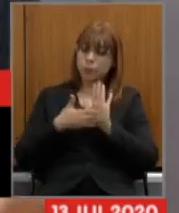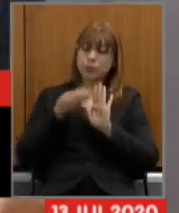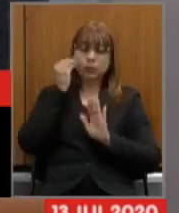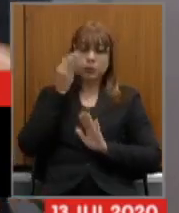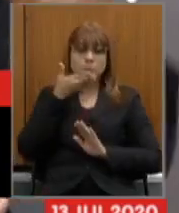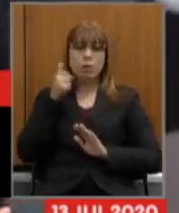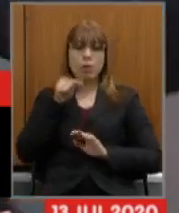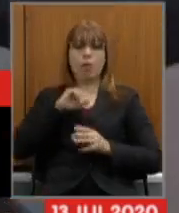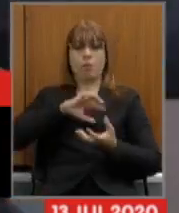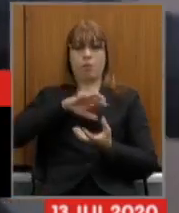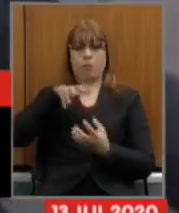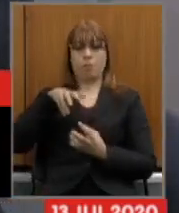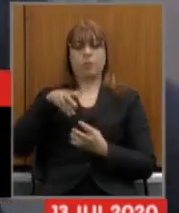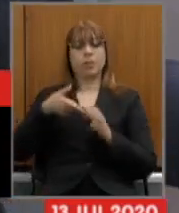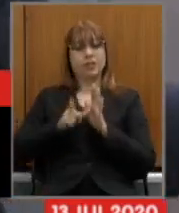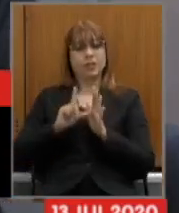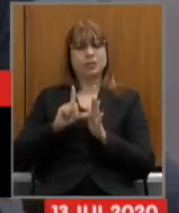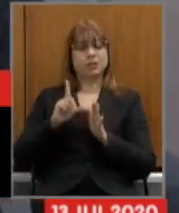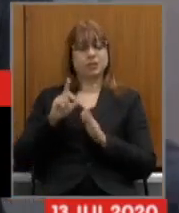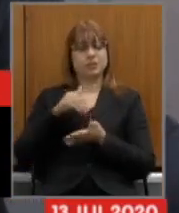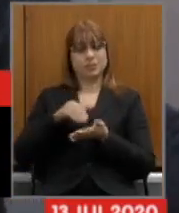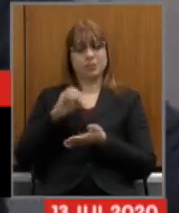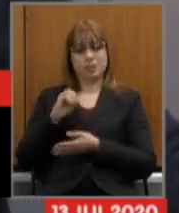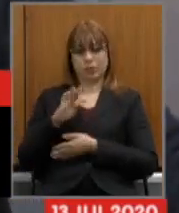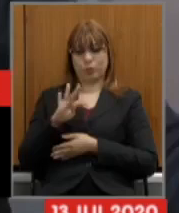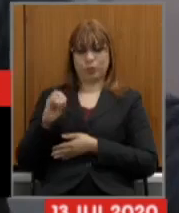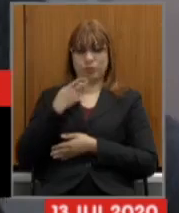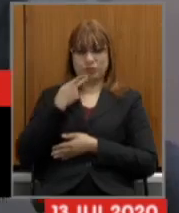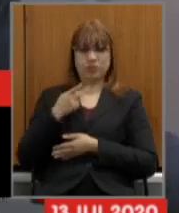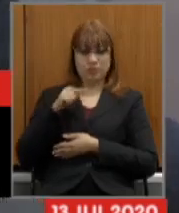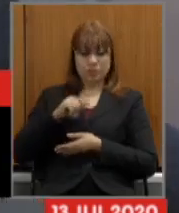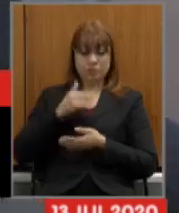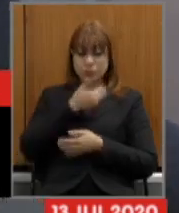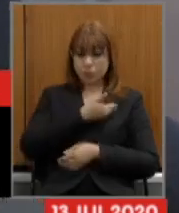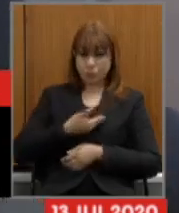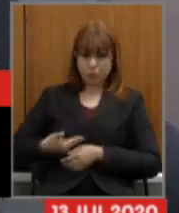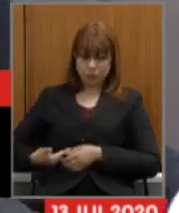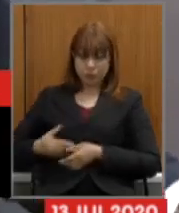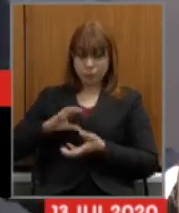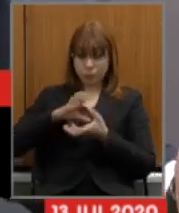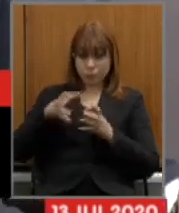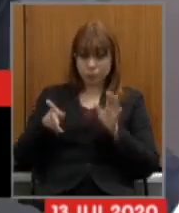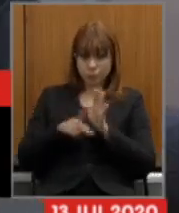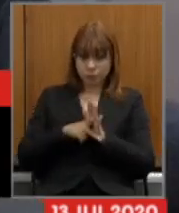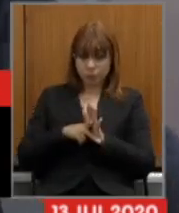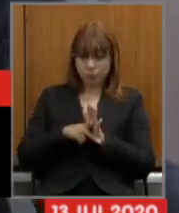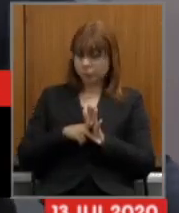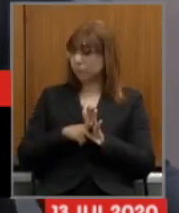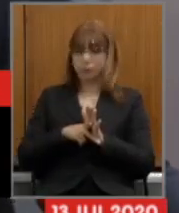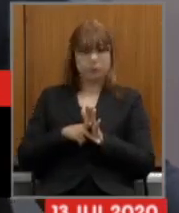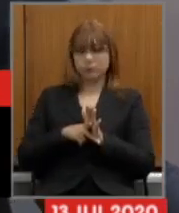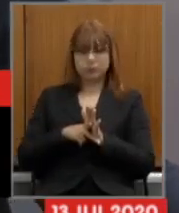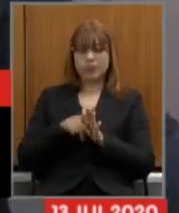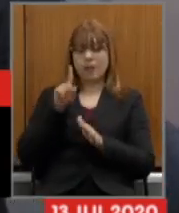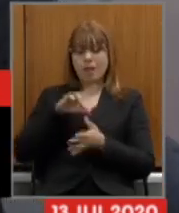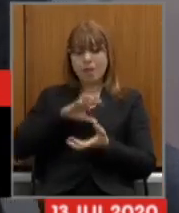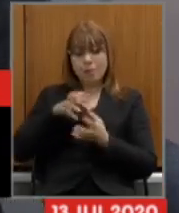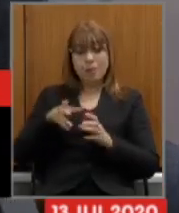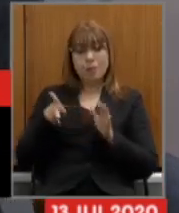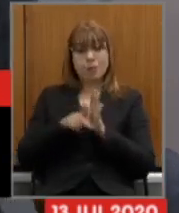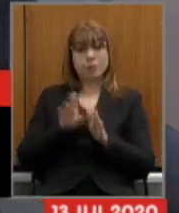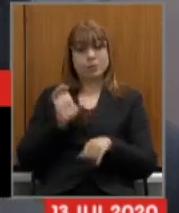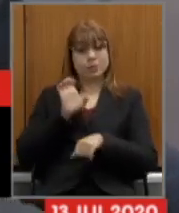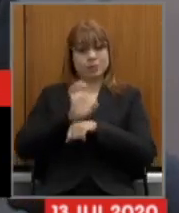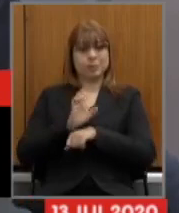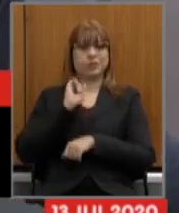modo que como disse o secretário Otto esta não é uma reforma de governo esta é uma reforma de Estado e o Estado de